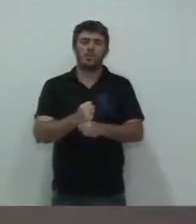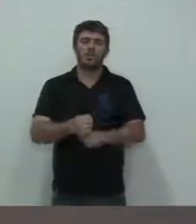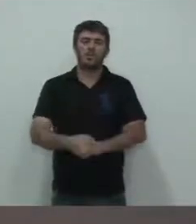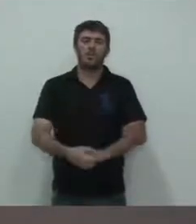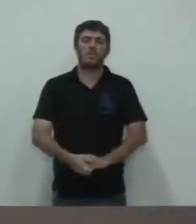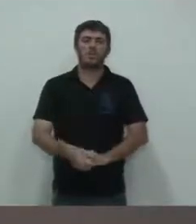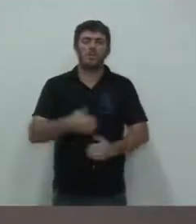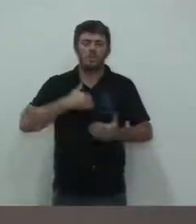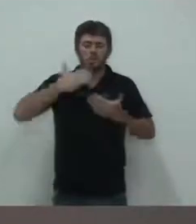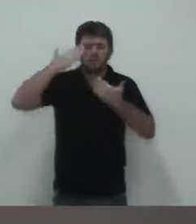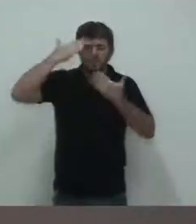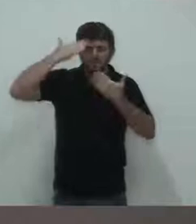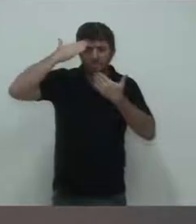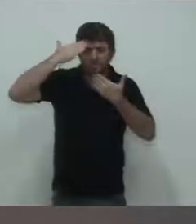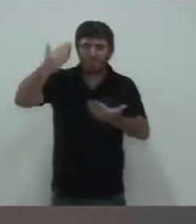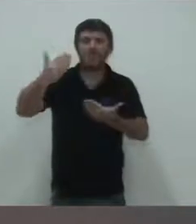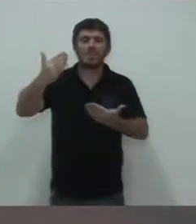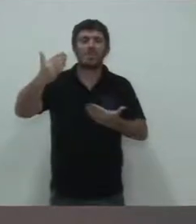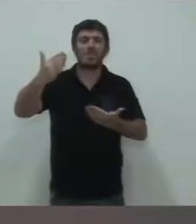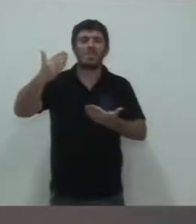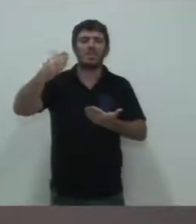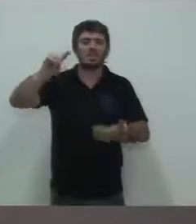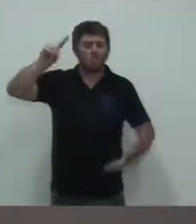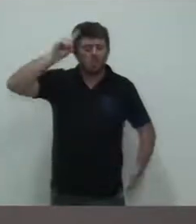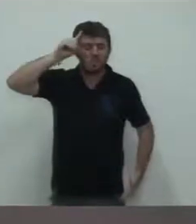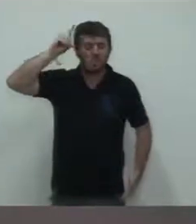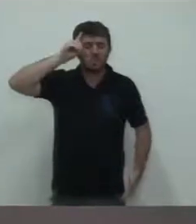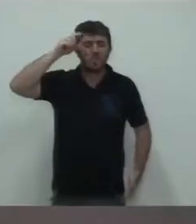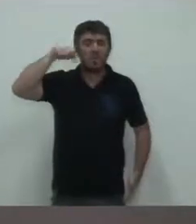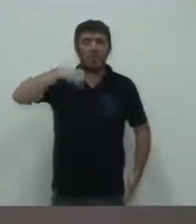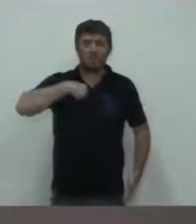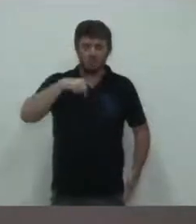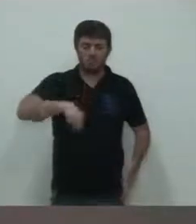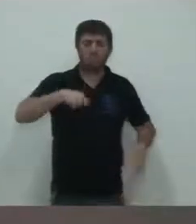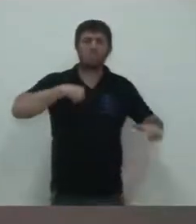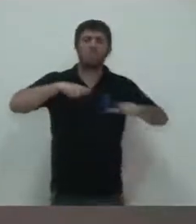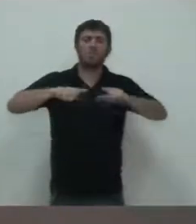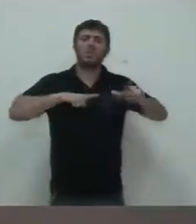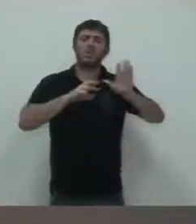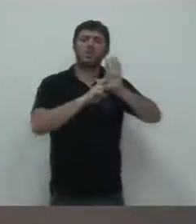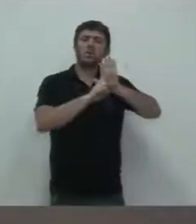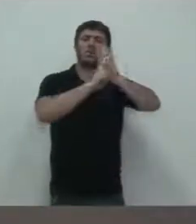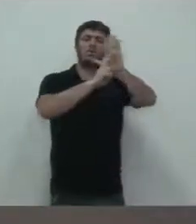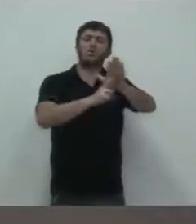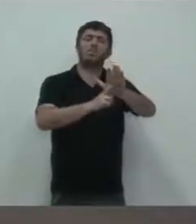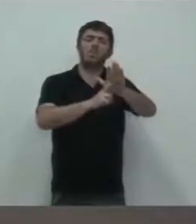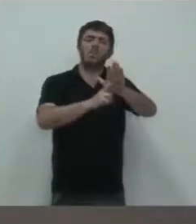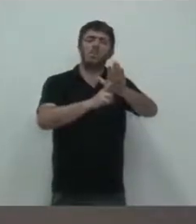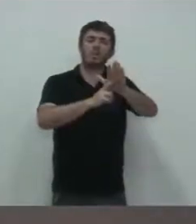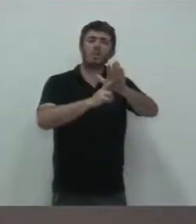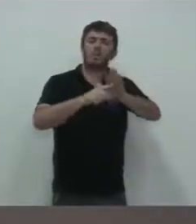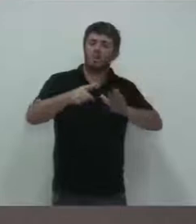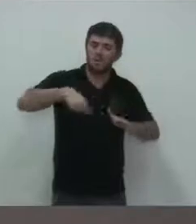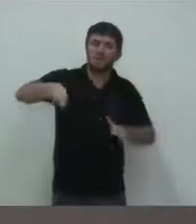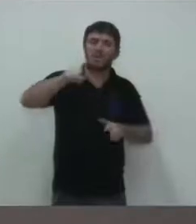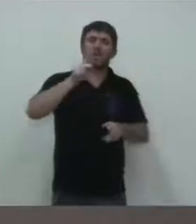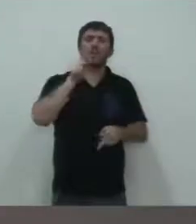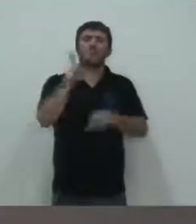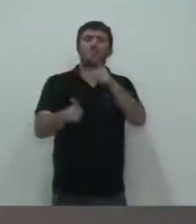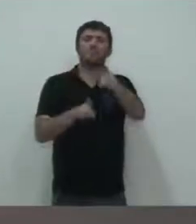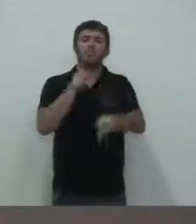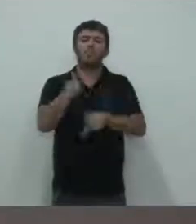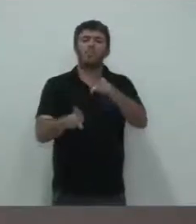E eu agradeço cada dia que eu estou aqui por representar e fazer a vontade do povo. Ser a voz do povo. Realmente.